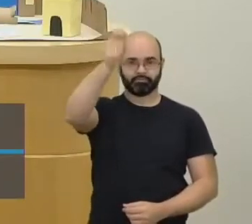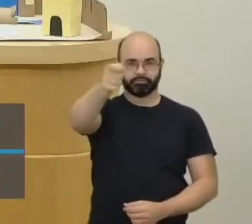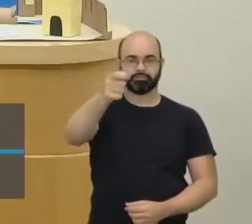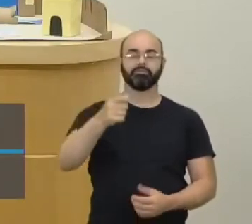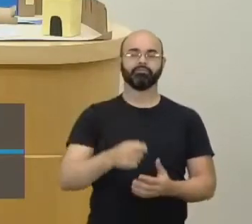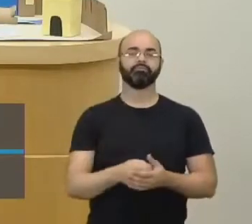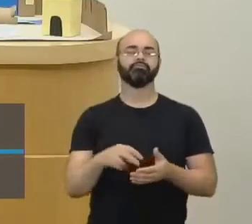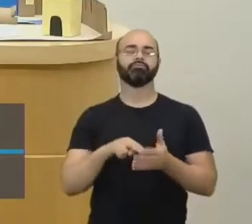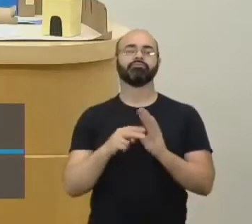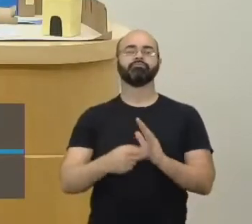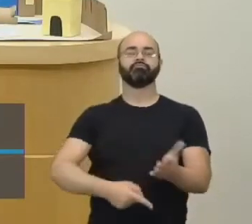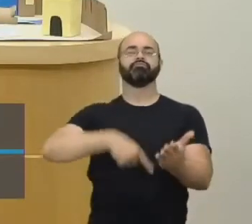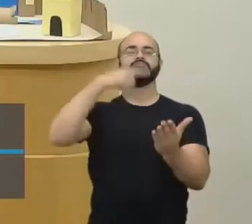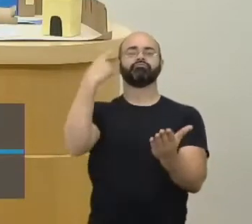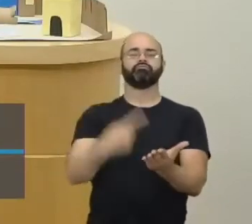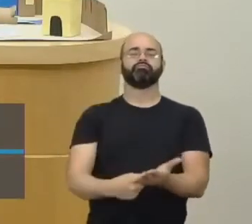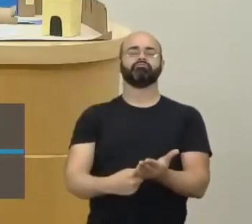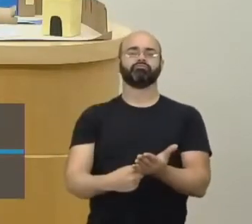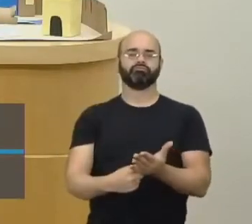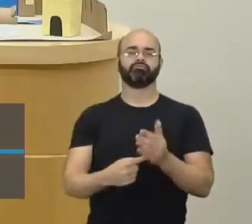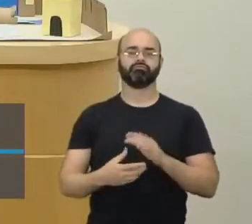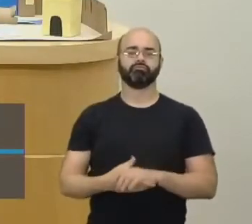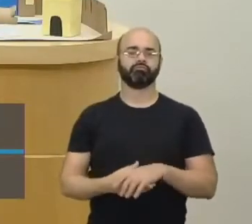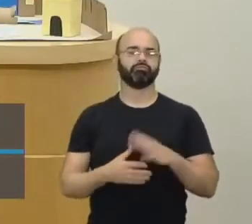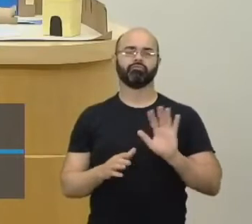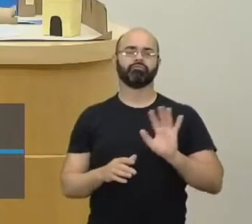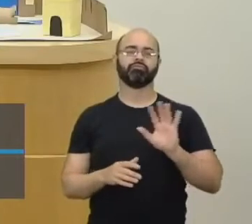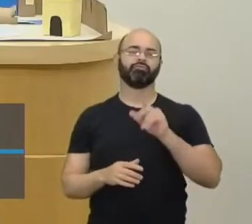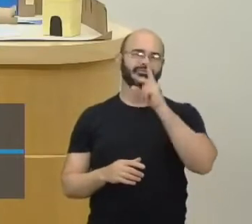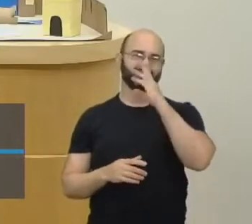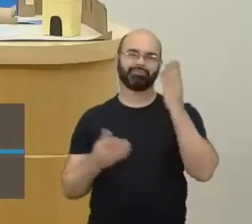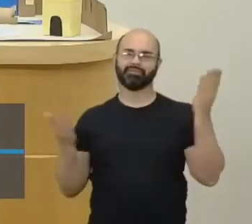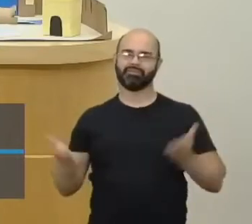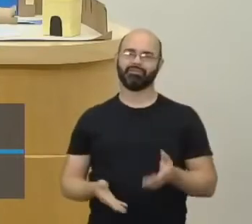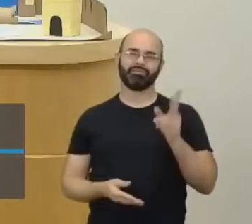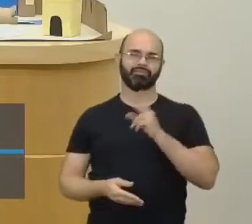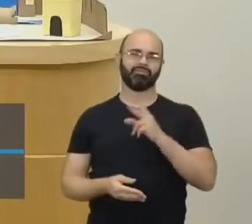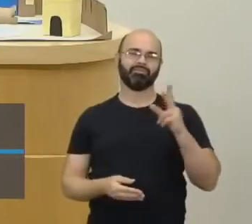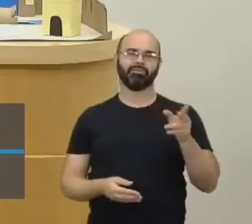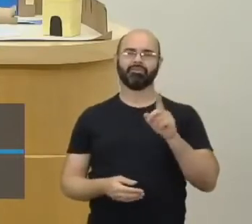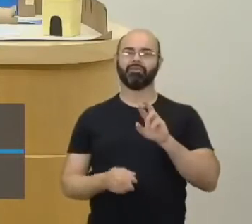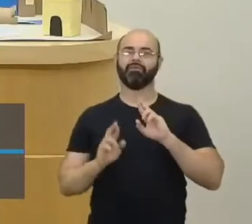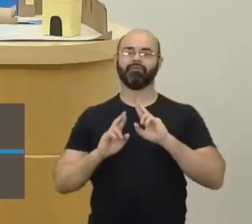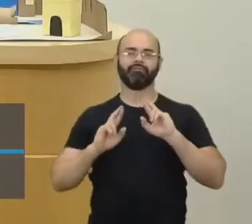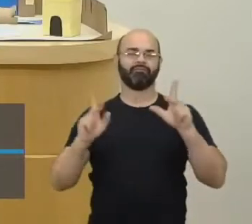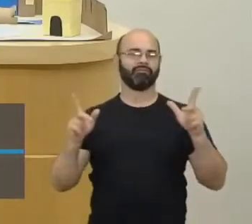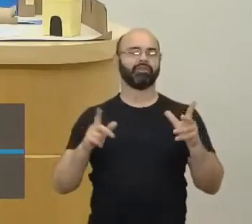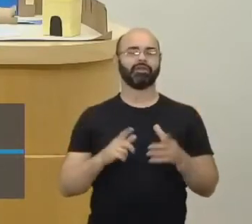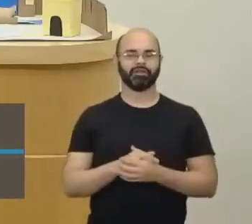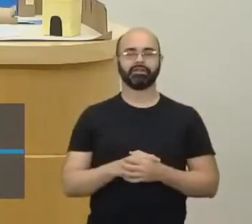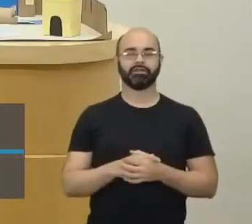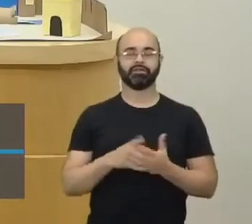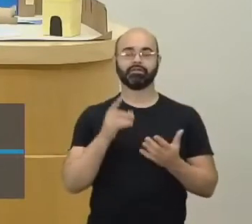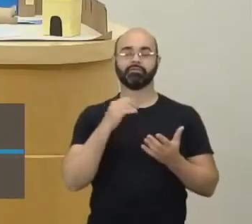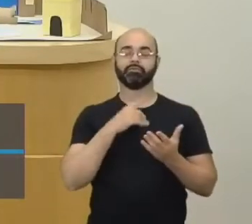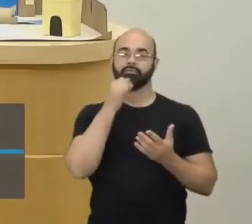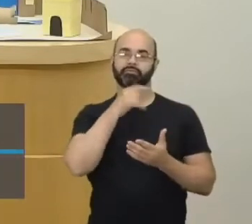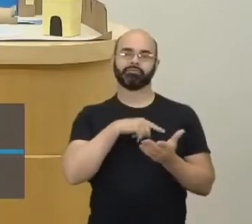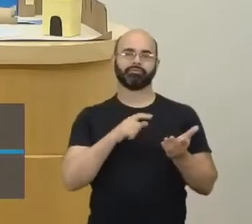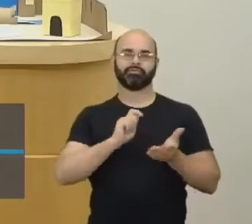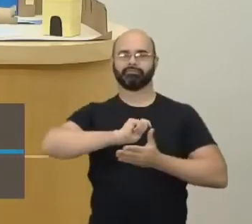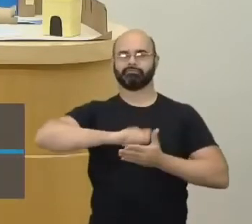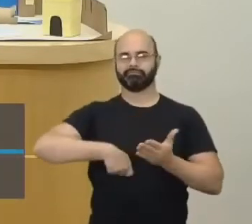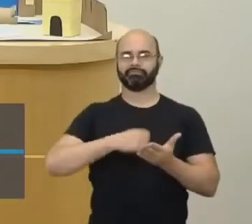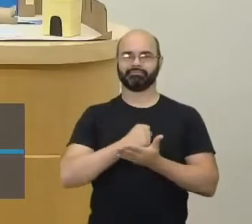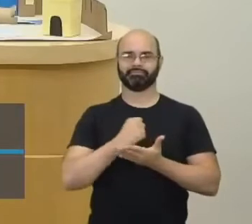né? É um acordo. Eles ainda não escreviam, né? Não era igual como hoje. Nós temos o cartório, né? Se você quiser fazer um acordo, você vai no cartório, todo mundo